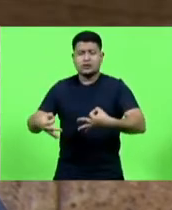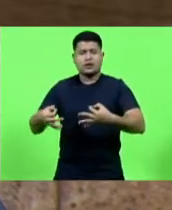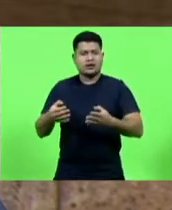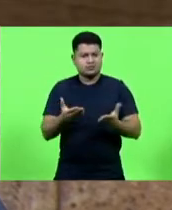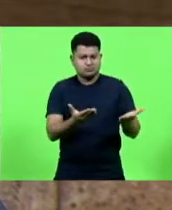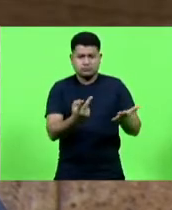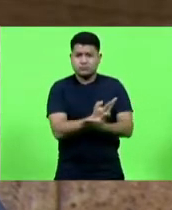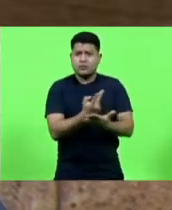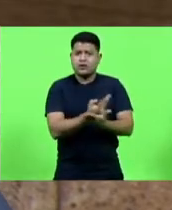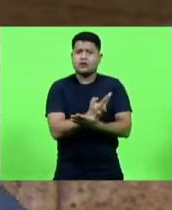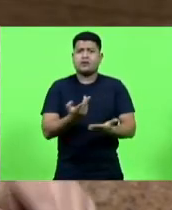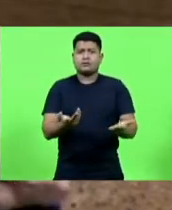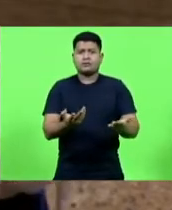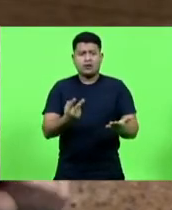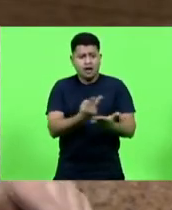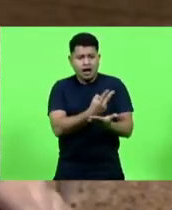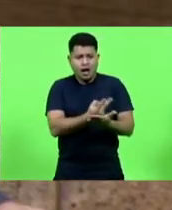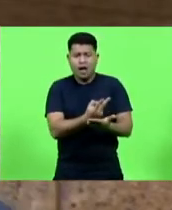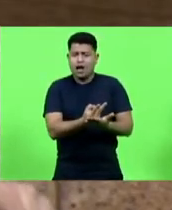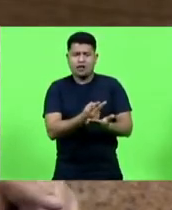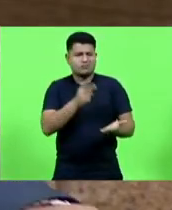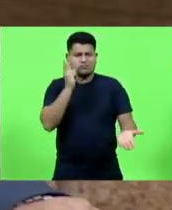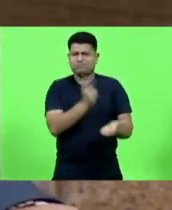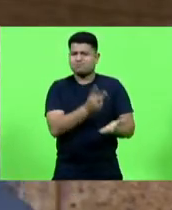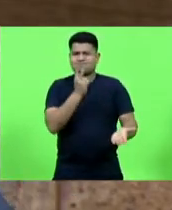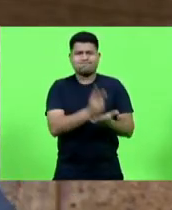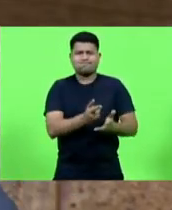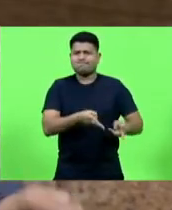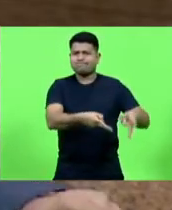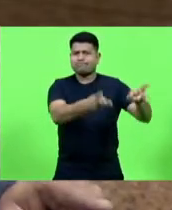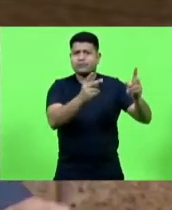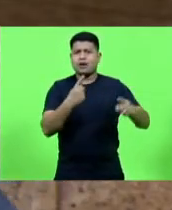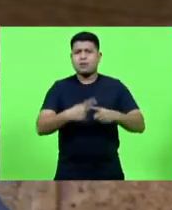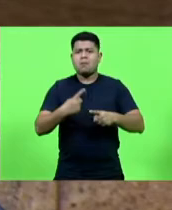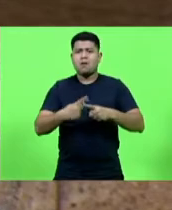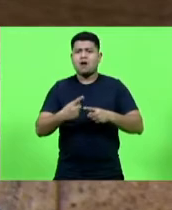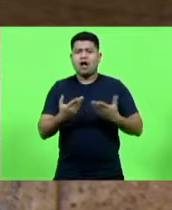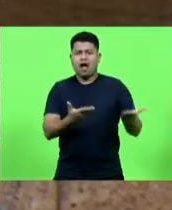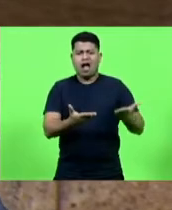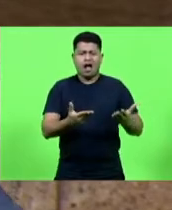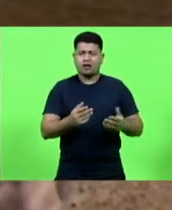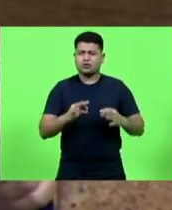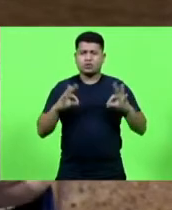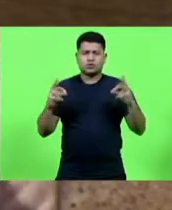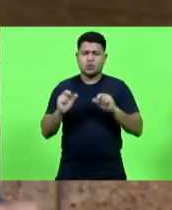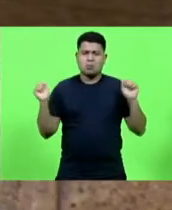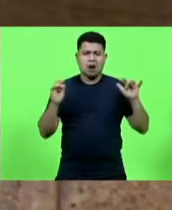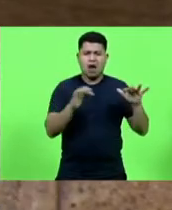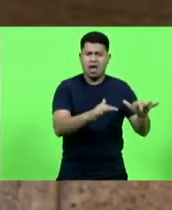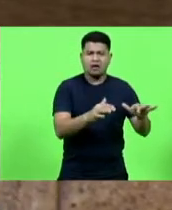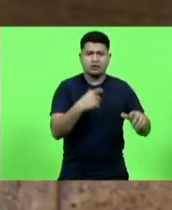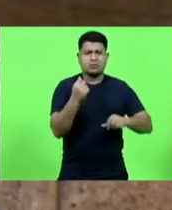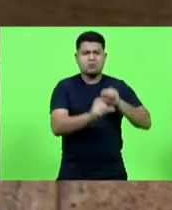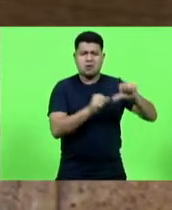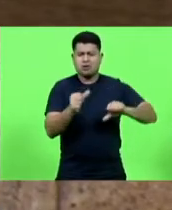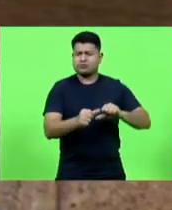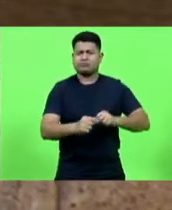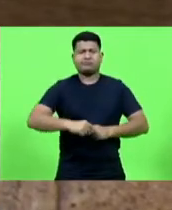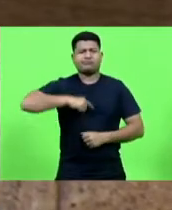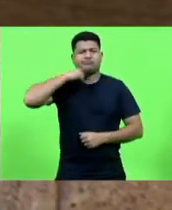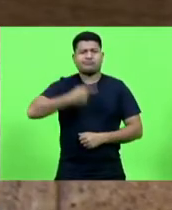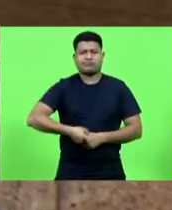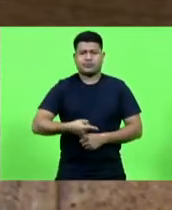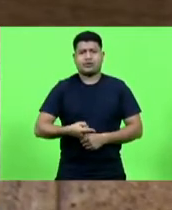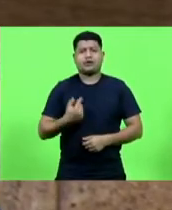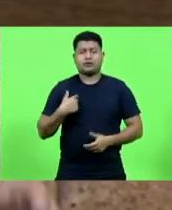errado. O que é errado vai ser errado sempre, não é porque todo mundo está fazendo que vai passar a ser certo. Então, quero aqui deixar esse meu registro,